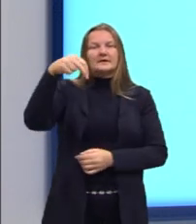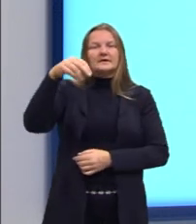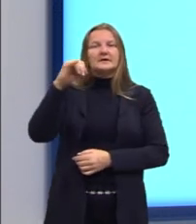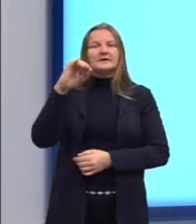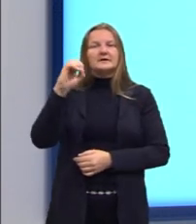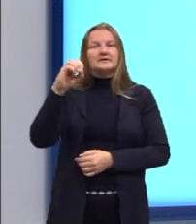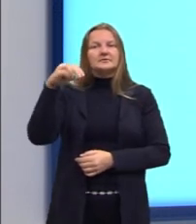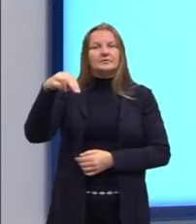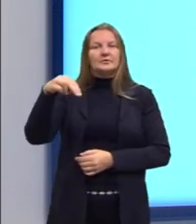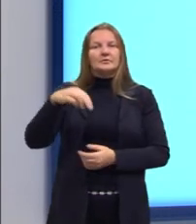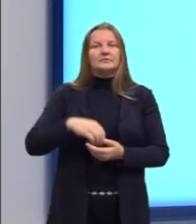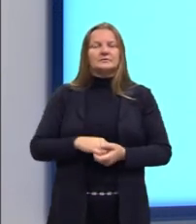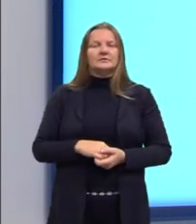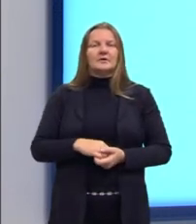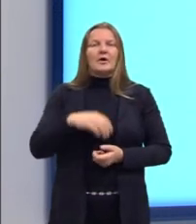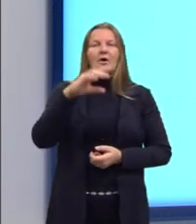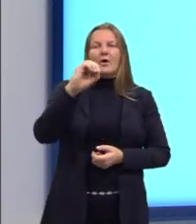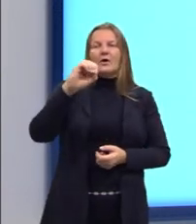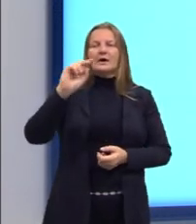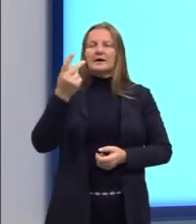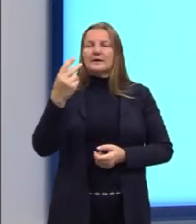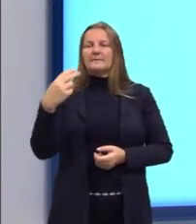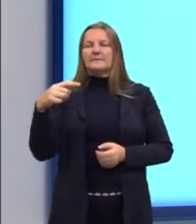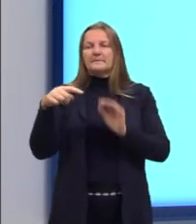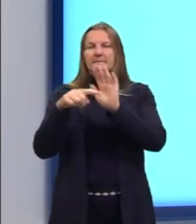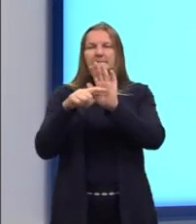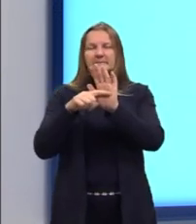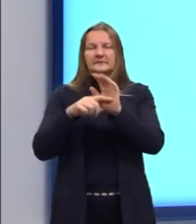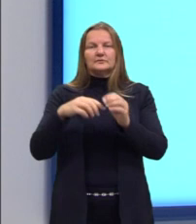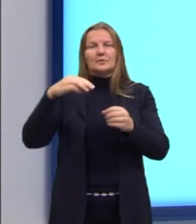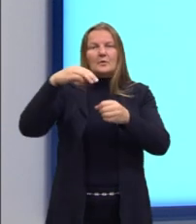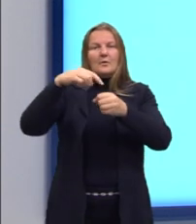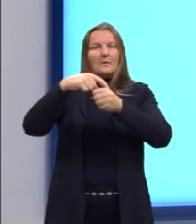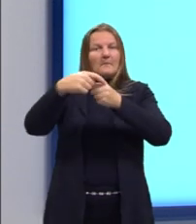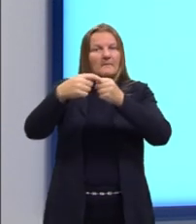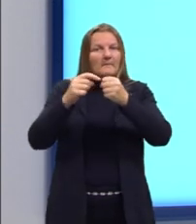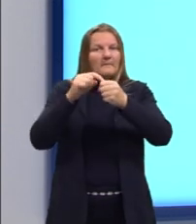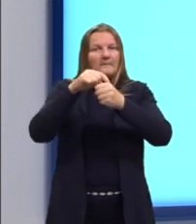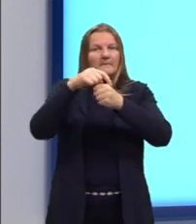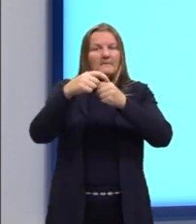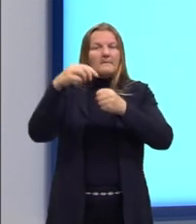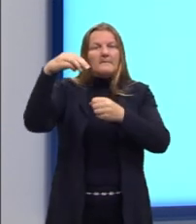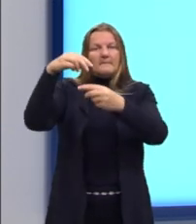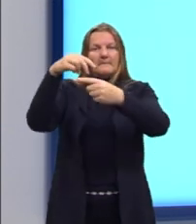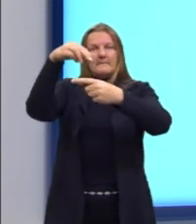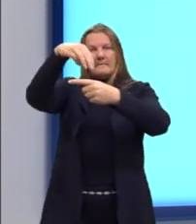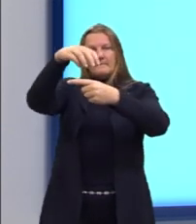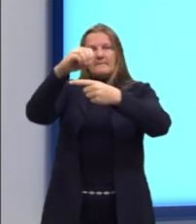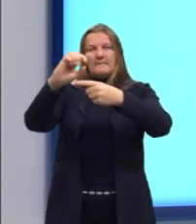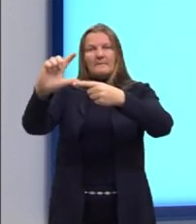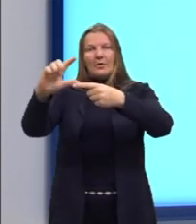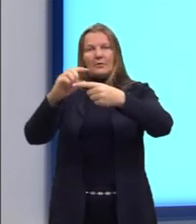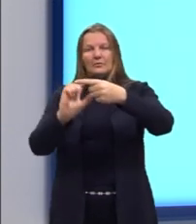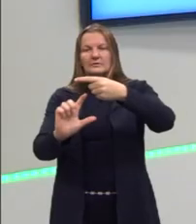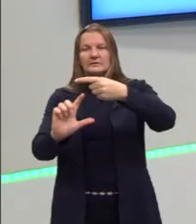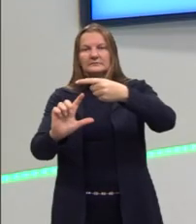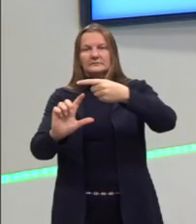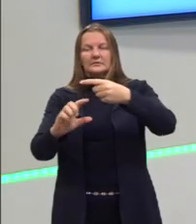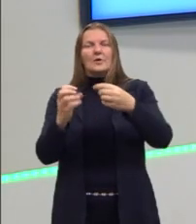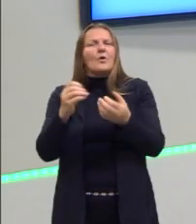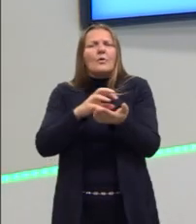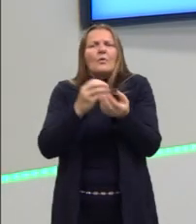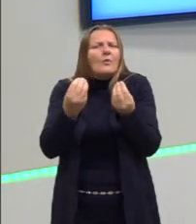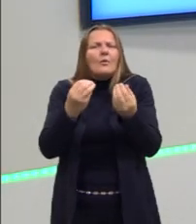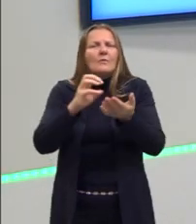OH⁻. Tudo isso em mol por litro. Isso foi calcular. Mas como que calcula esses